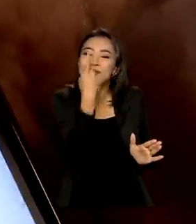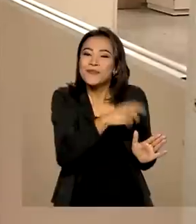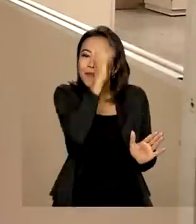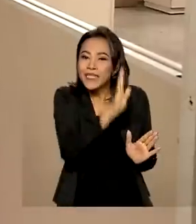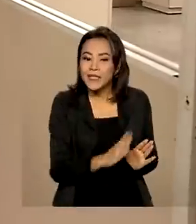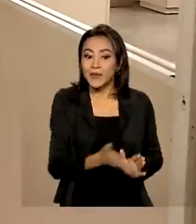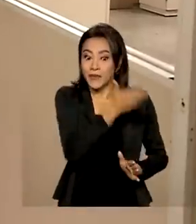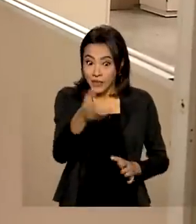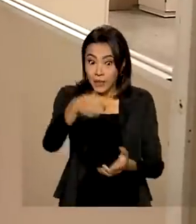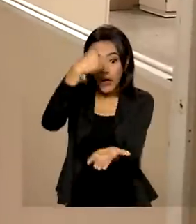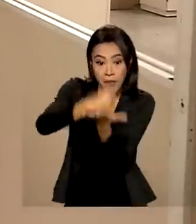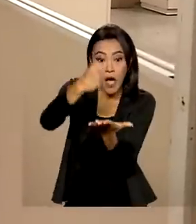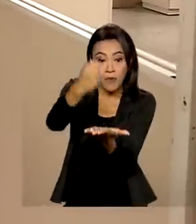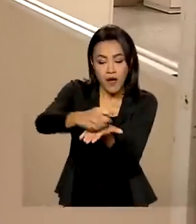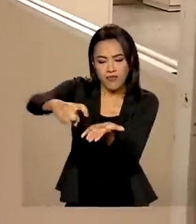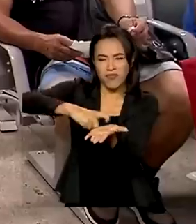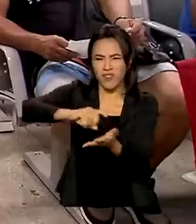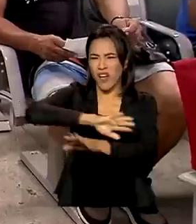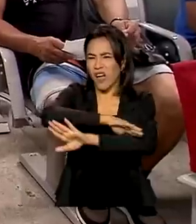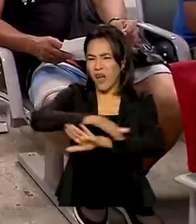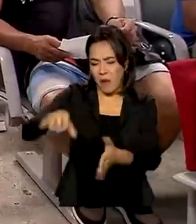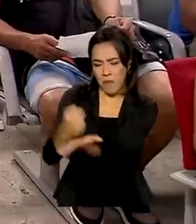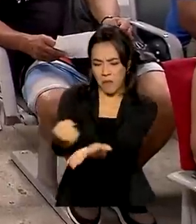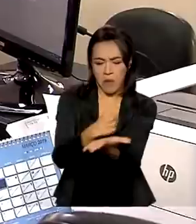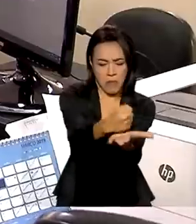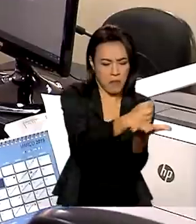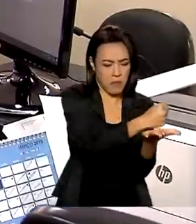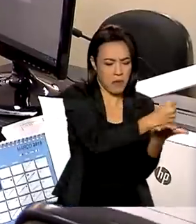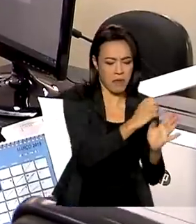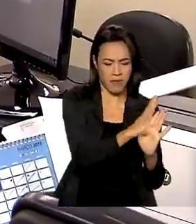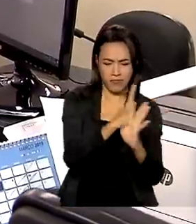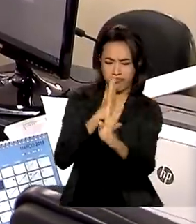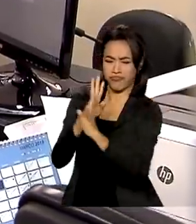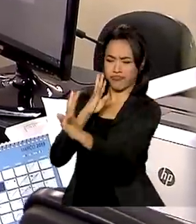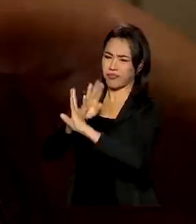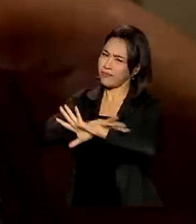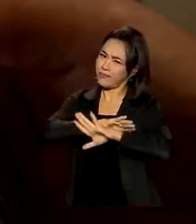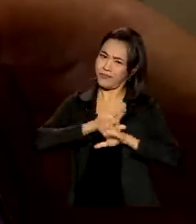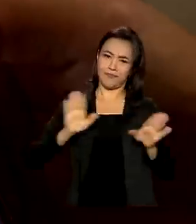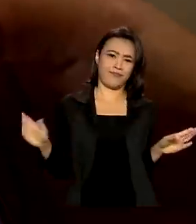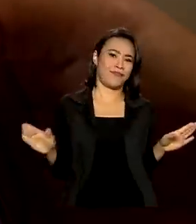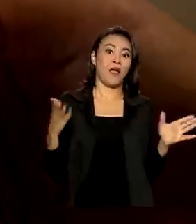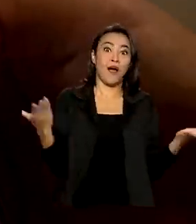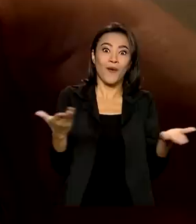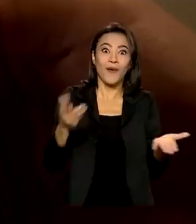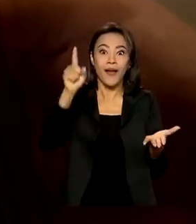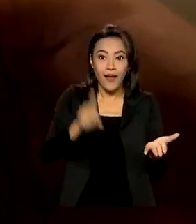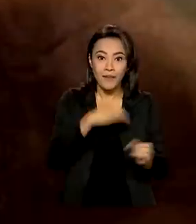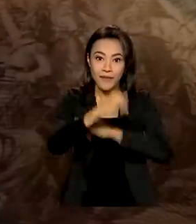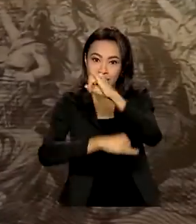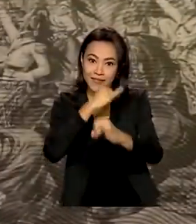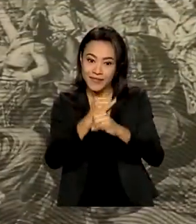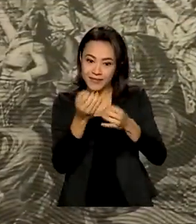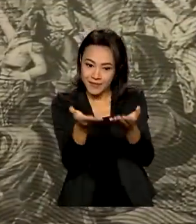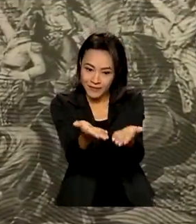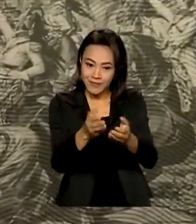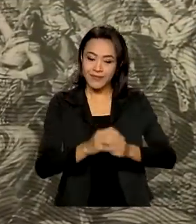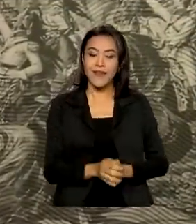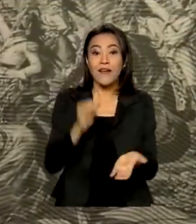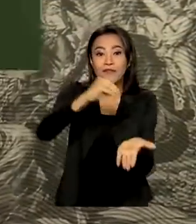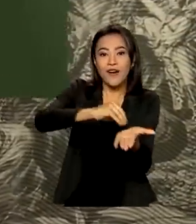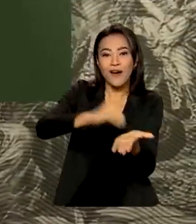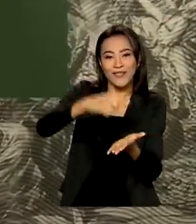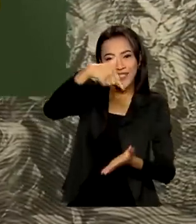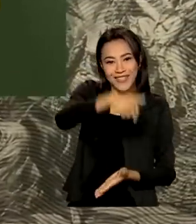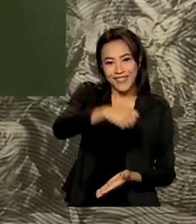digitais. Chega de carimbos, papéis e longas filas. Serviços serão oferecidos online. E faltam